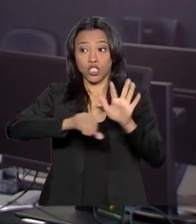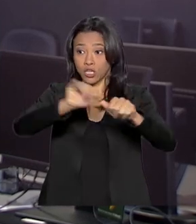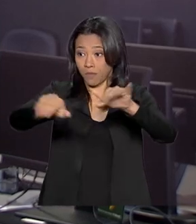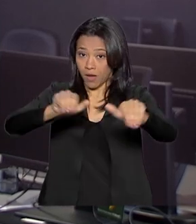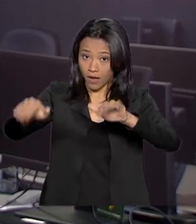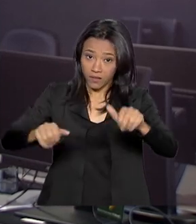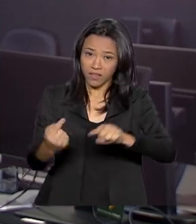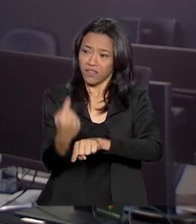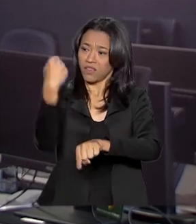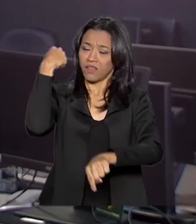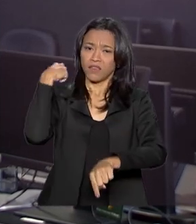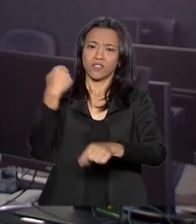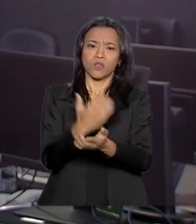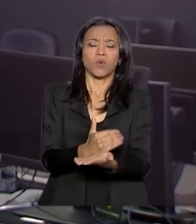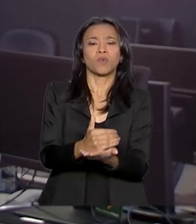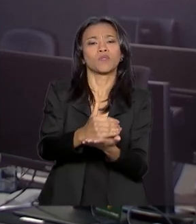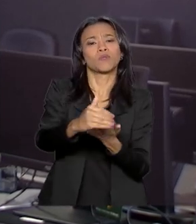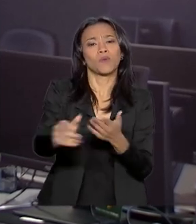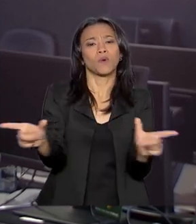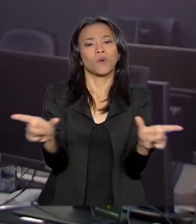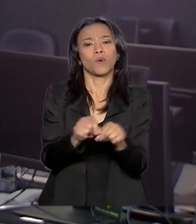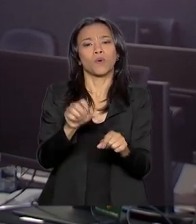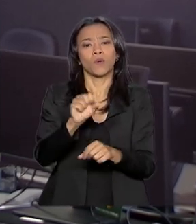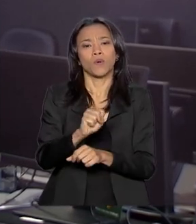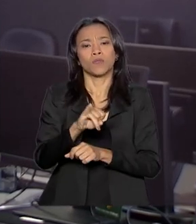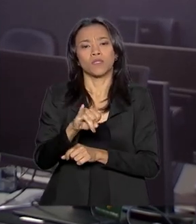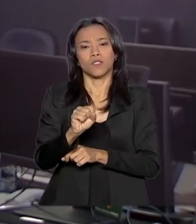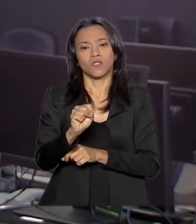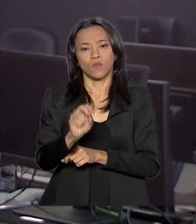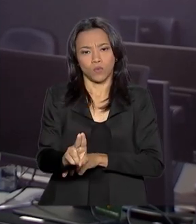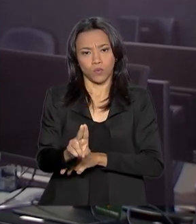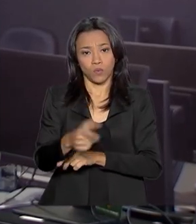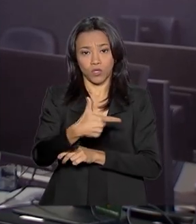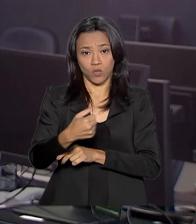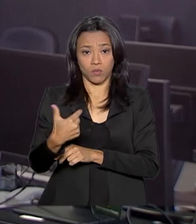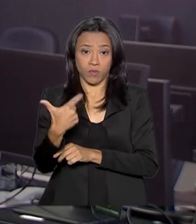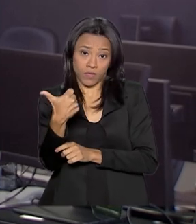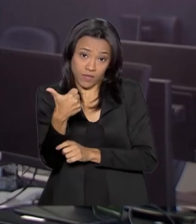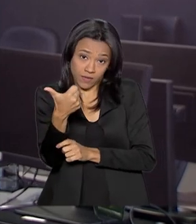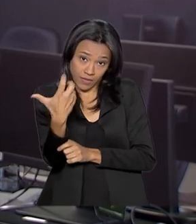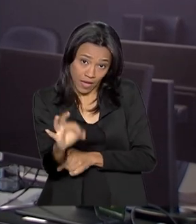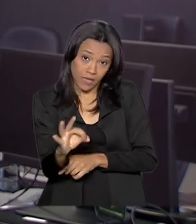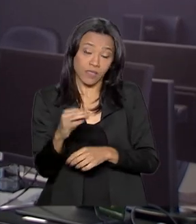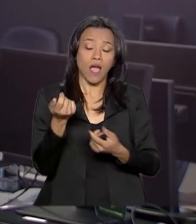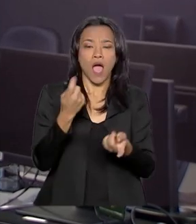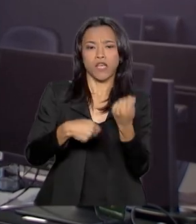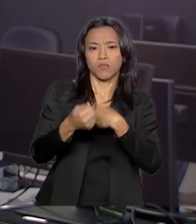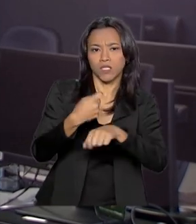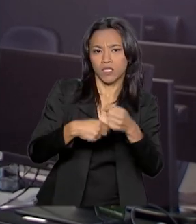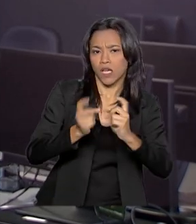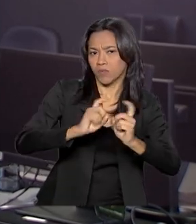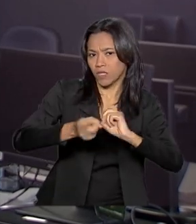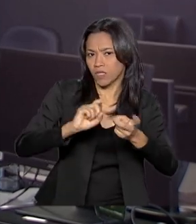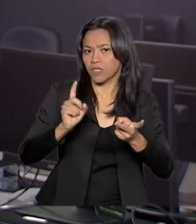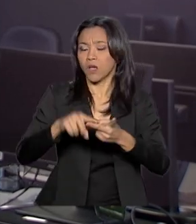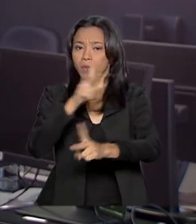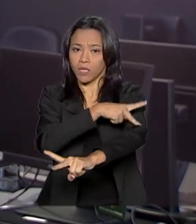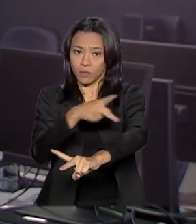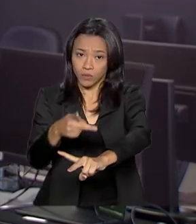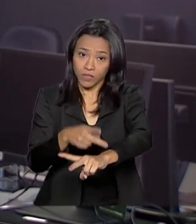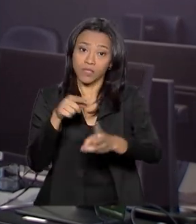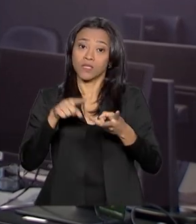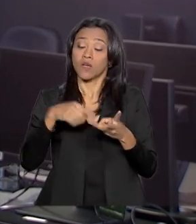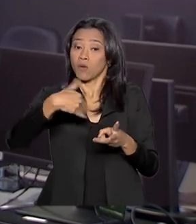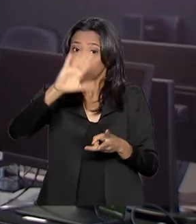desde que o sistema entrou em vigor em 2010. Administração, Pedagogia e Ciências Biológicas são as carreiras com mais